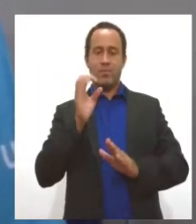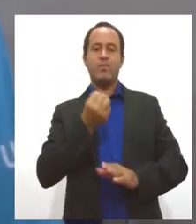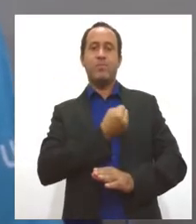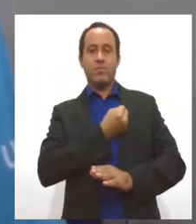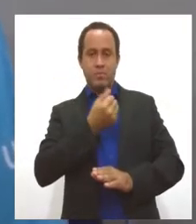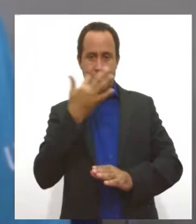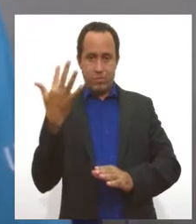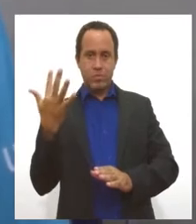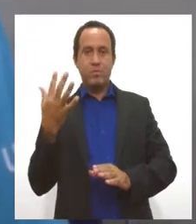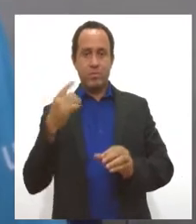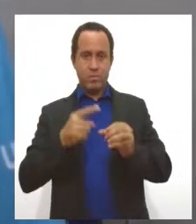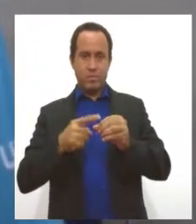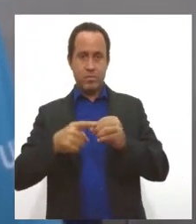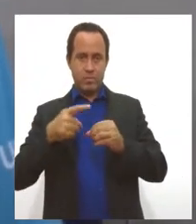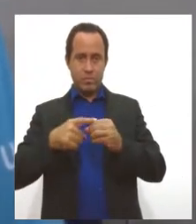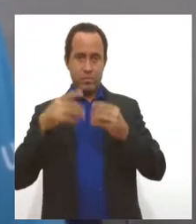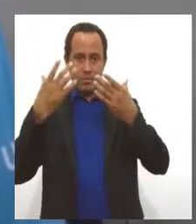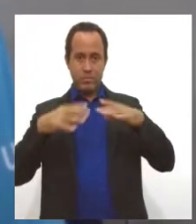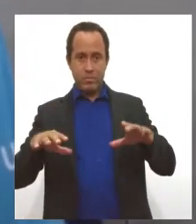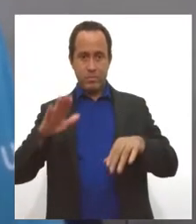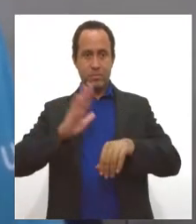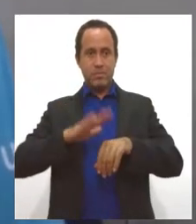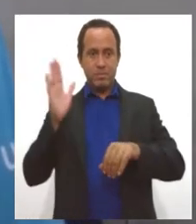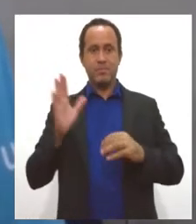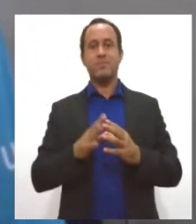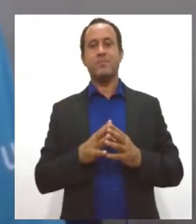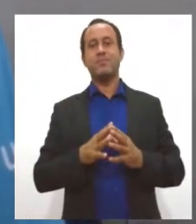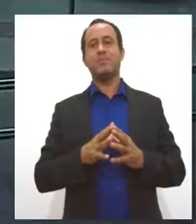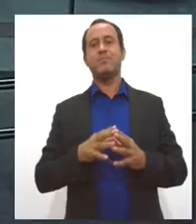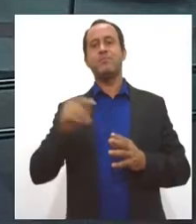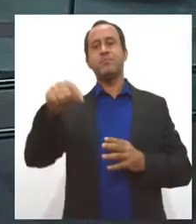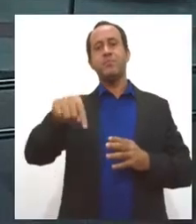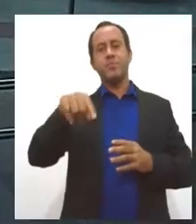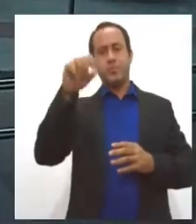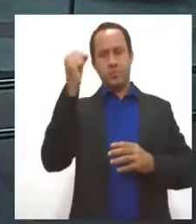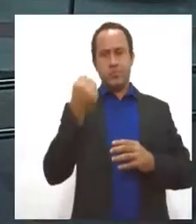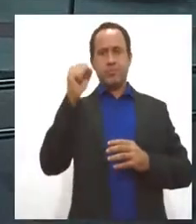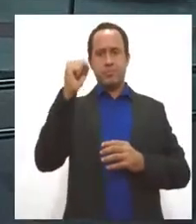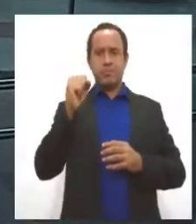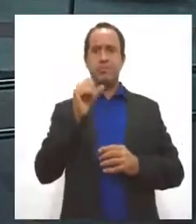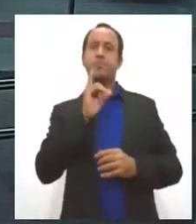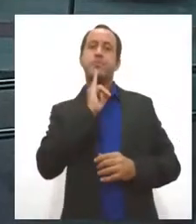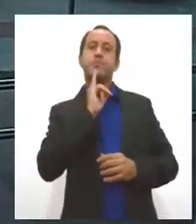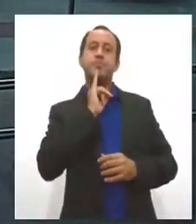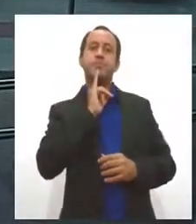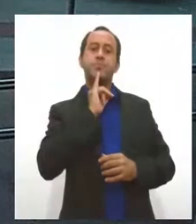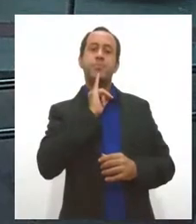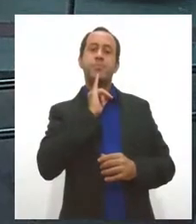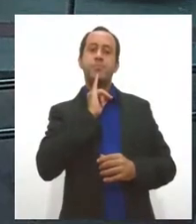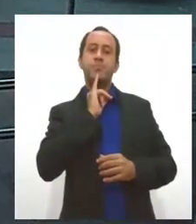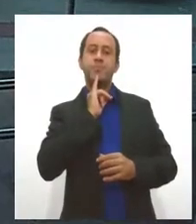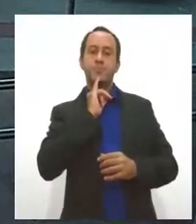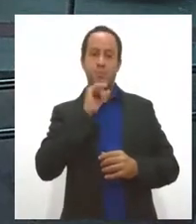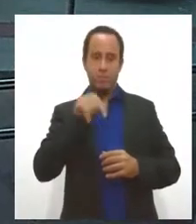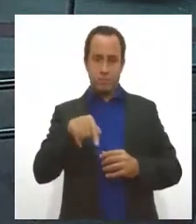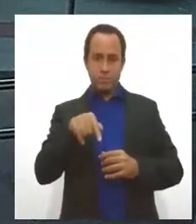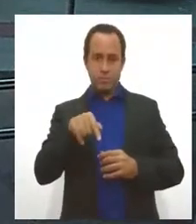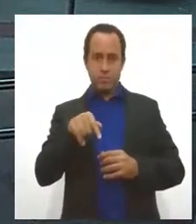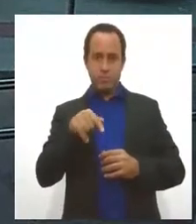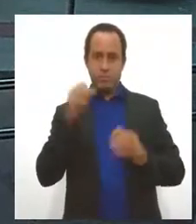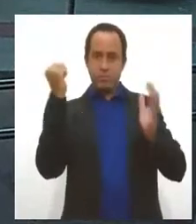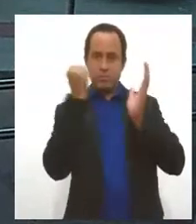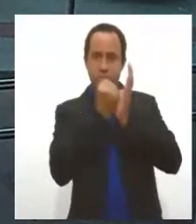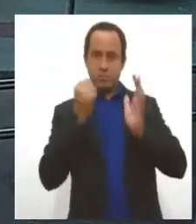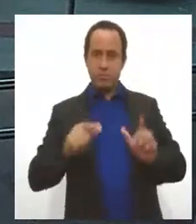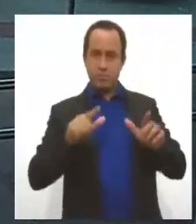a gente precisa celebrar cada vez mais. Aqui em Sergipe, Itabaiana está recebendo o selo